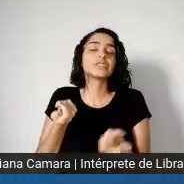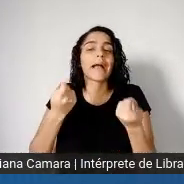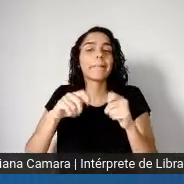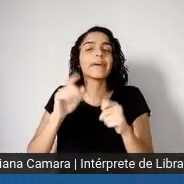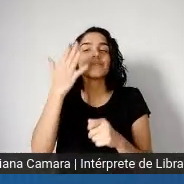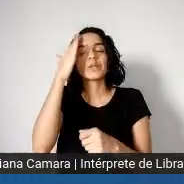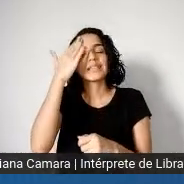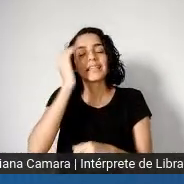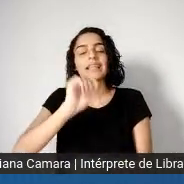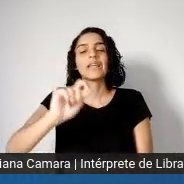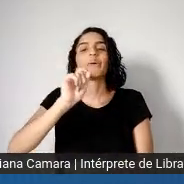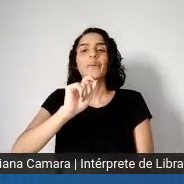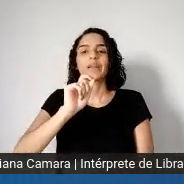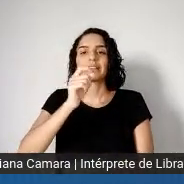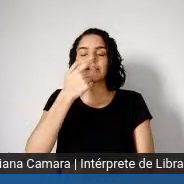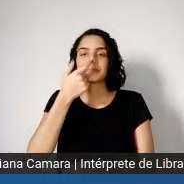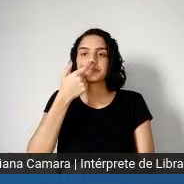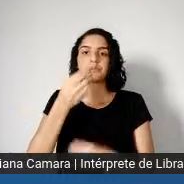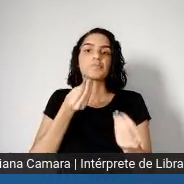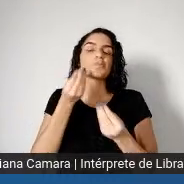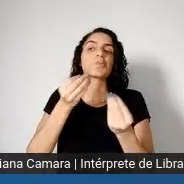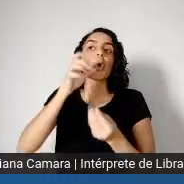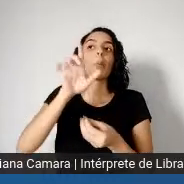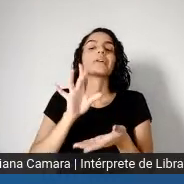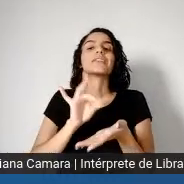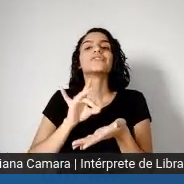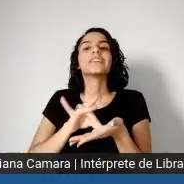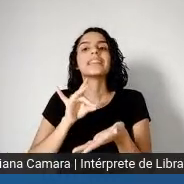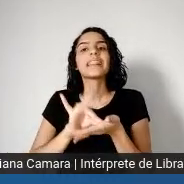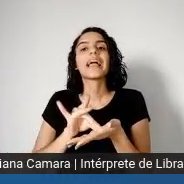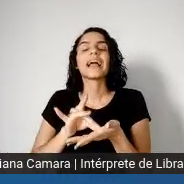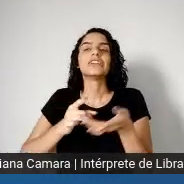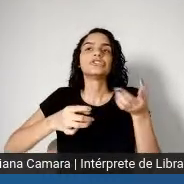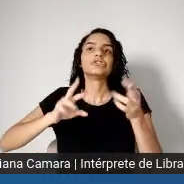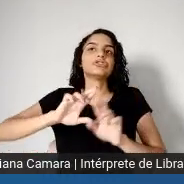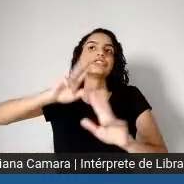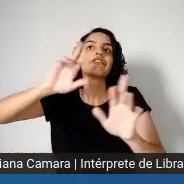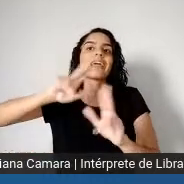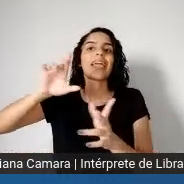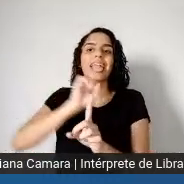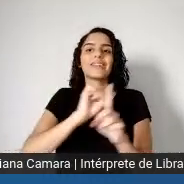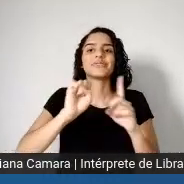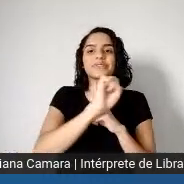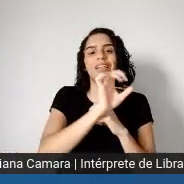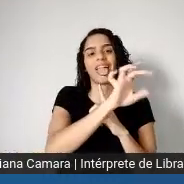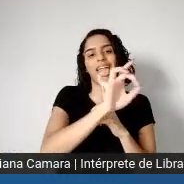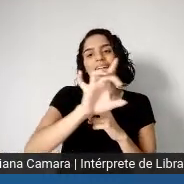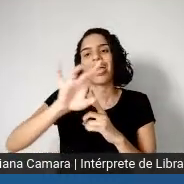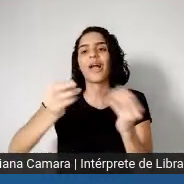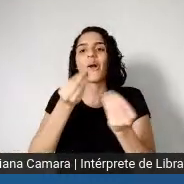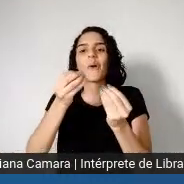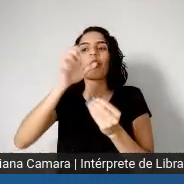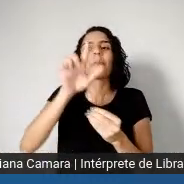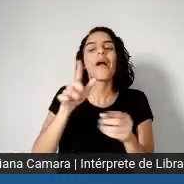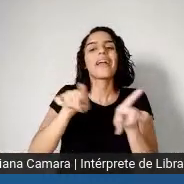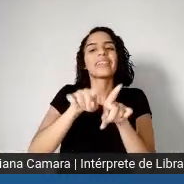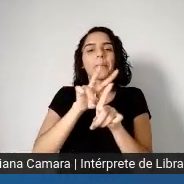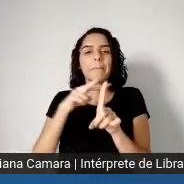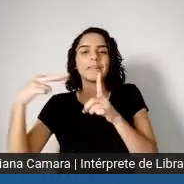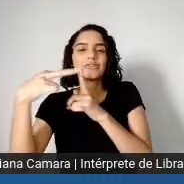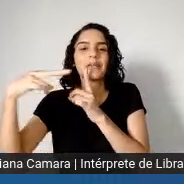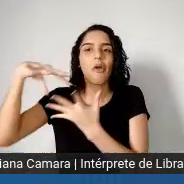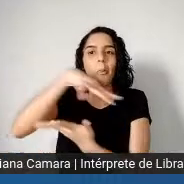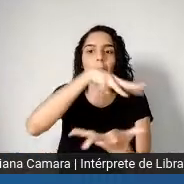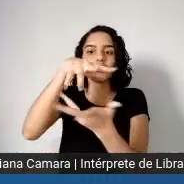né, mais as diferentes sociedades, né, e criar perspectivas globais e